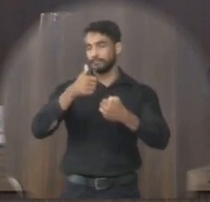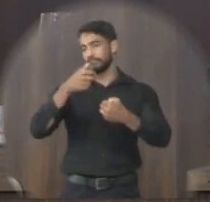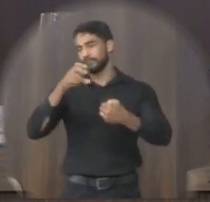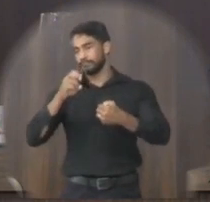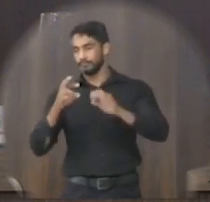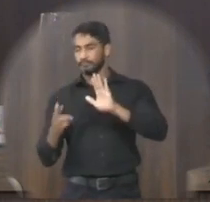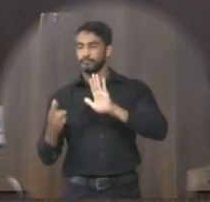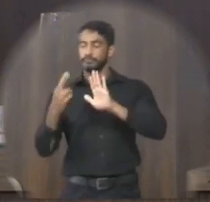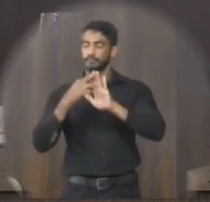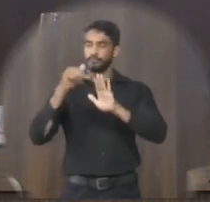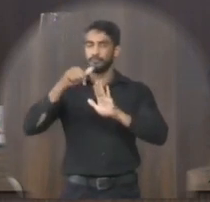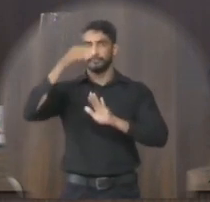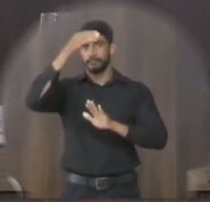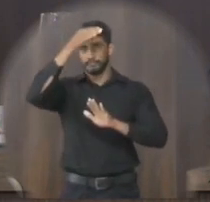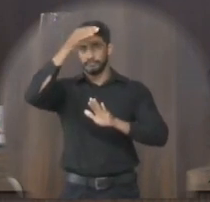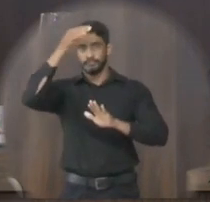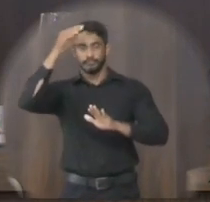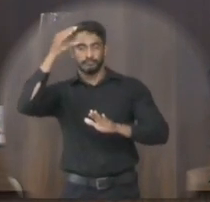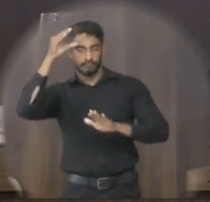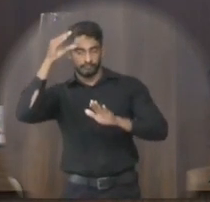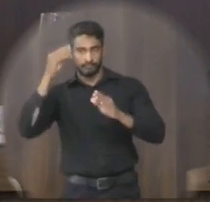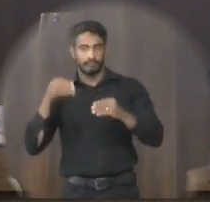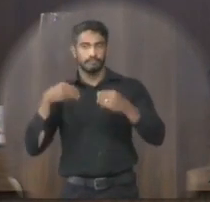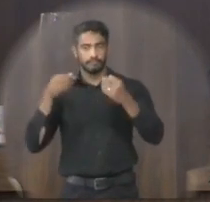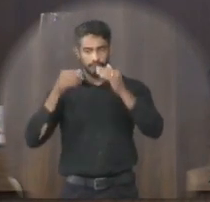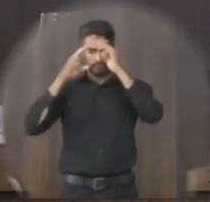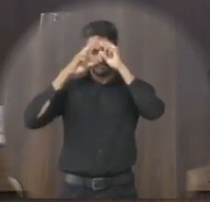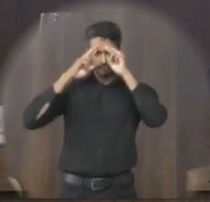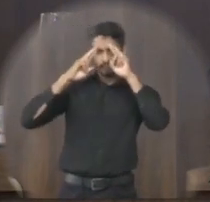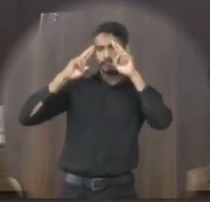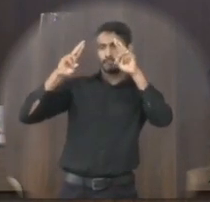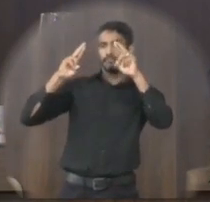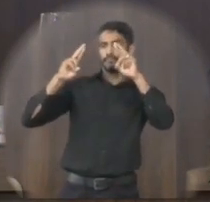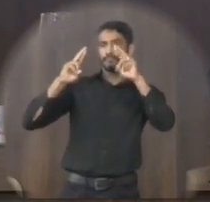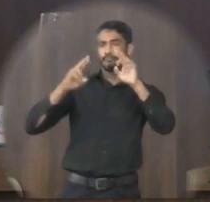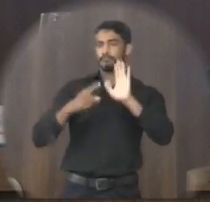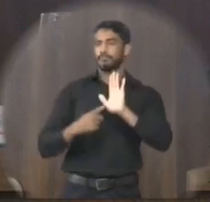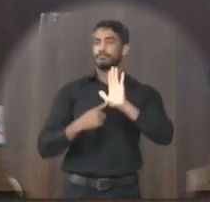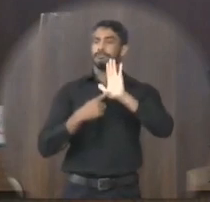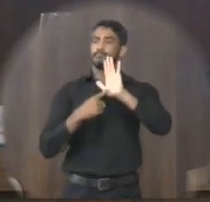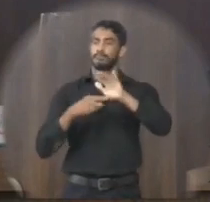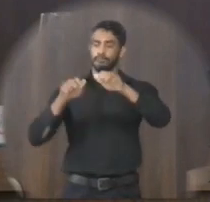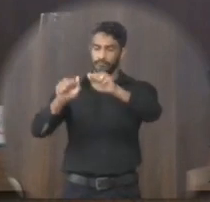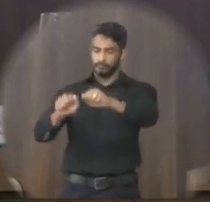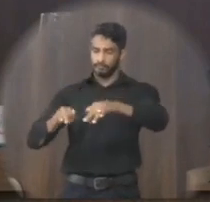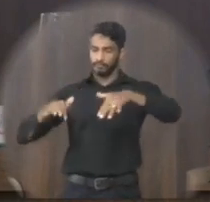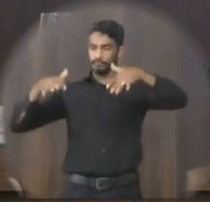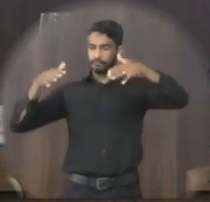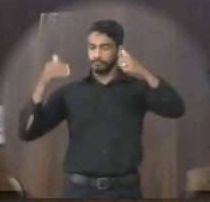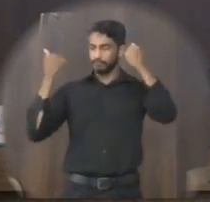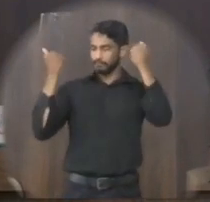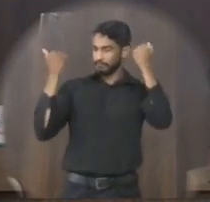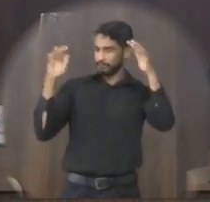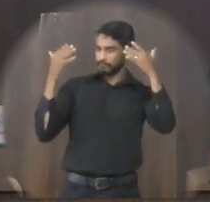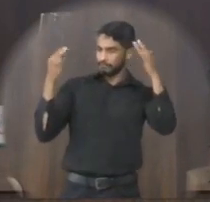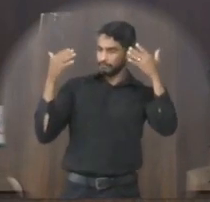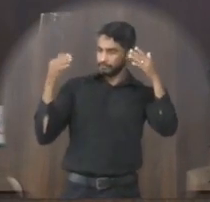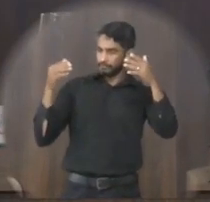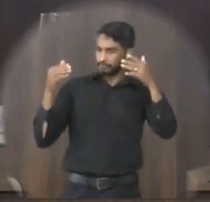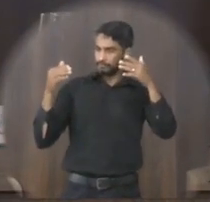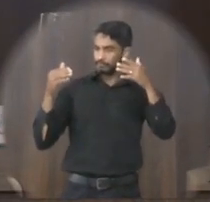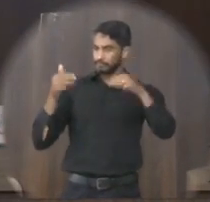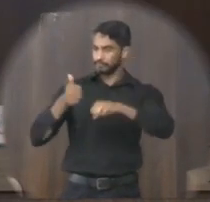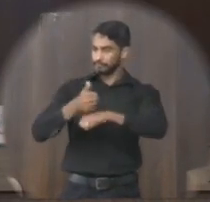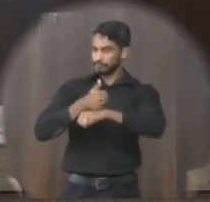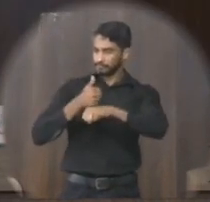do regimento interno desta casa vem respeitosamente apresentar ao plenário uma moção de aplauso aos